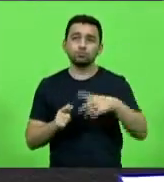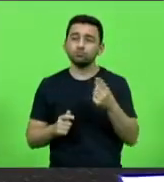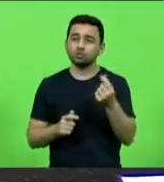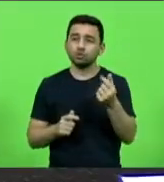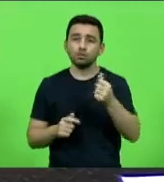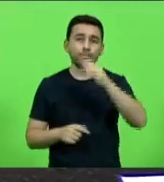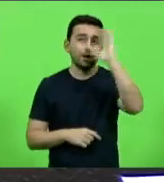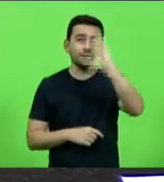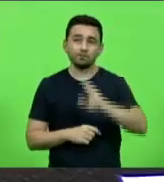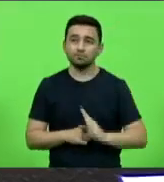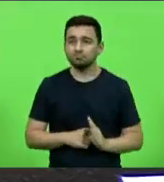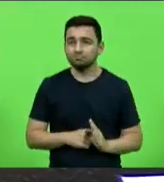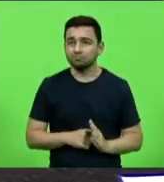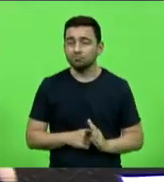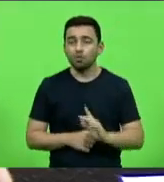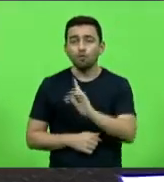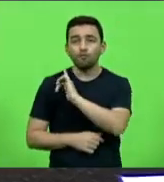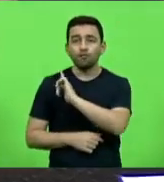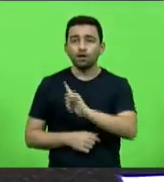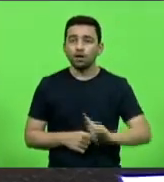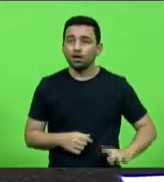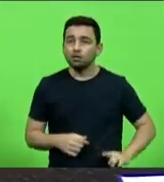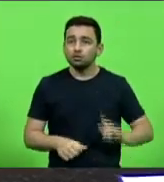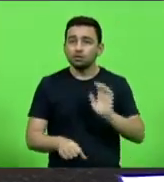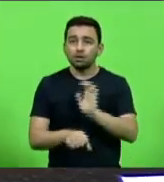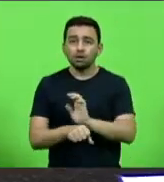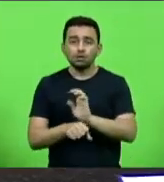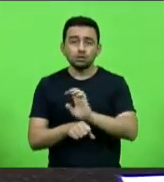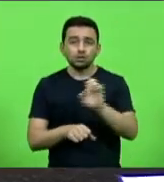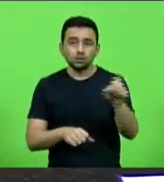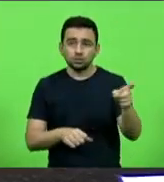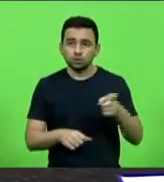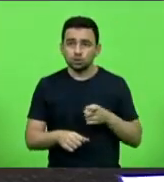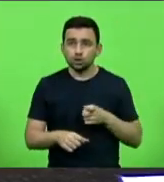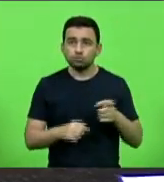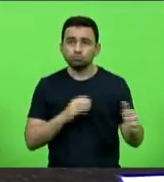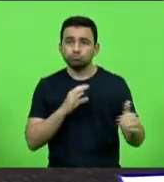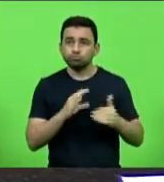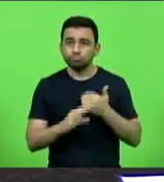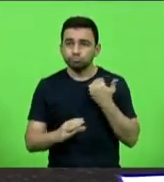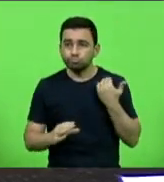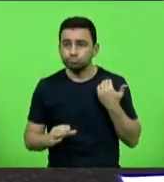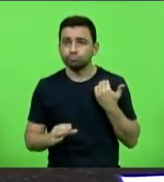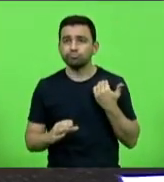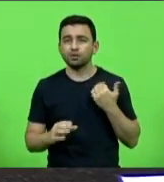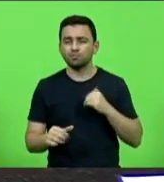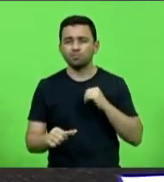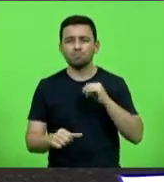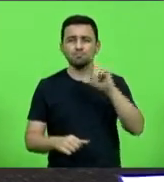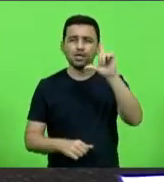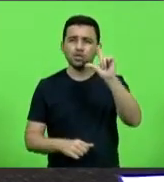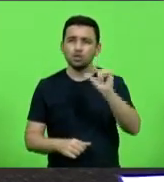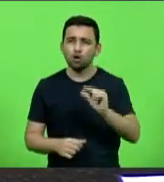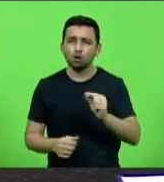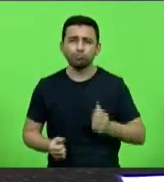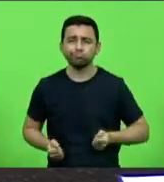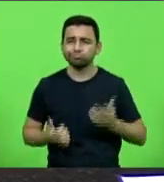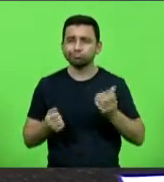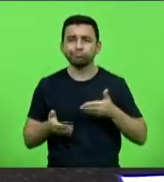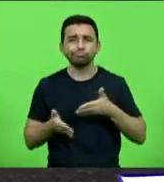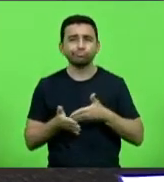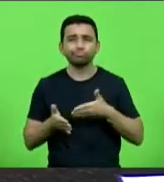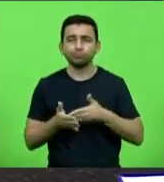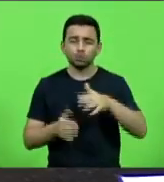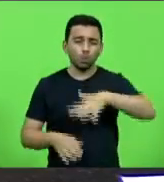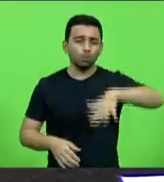Brasil. O governo estadual encaminhou para cá, o executivo encaminhou a reforma com o menor impacto financeiro do Brasil.